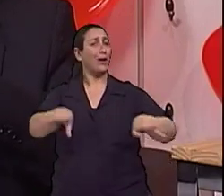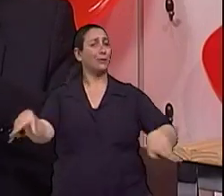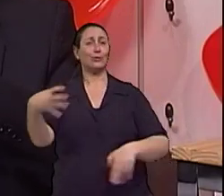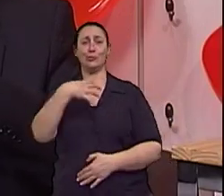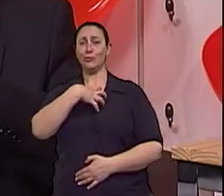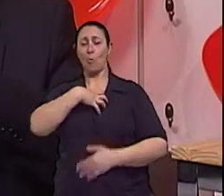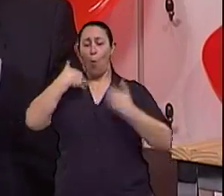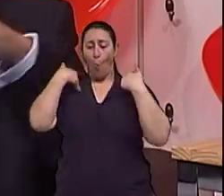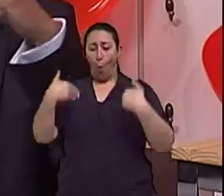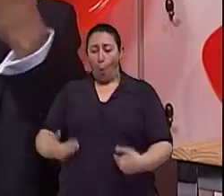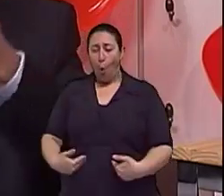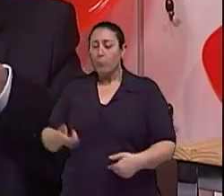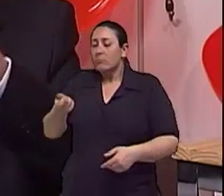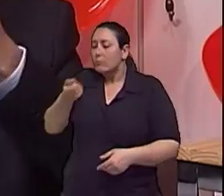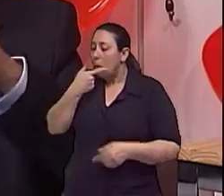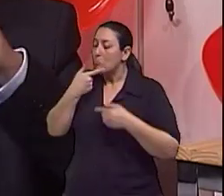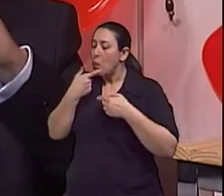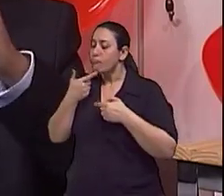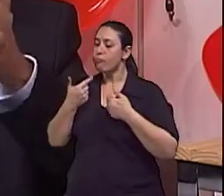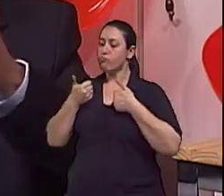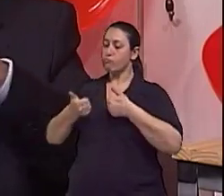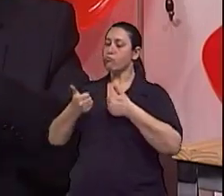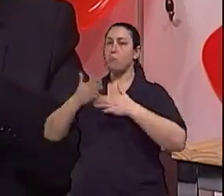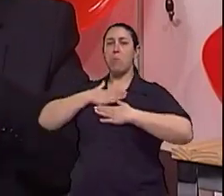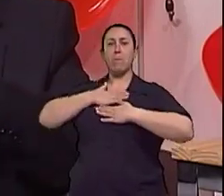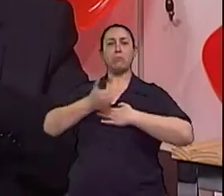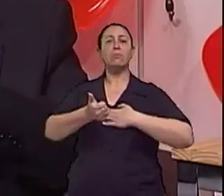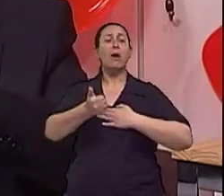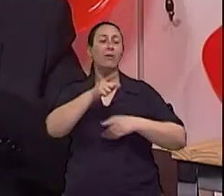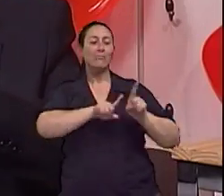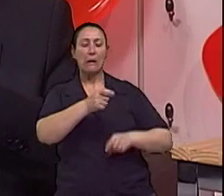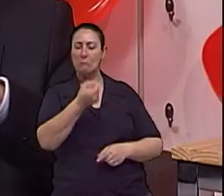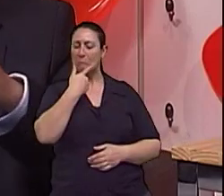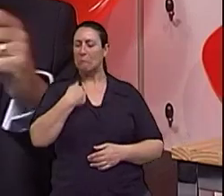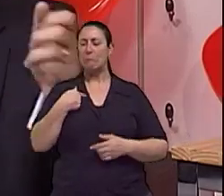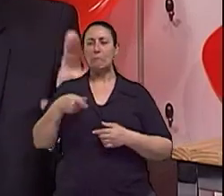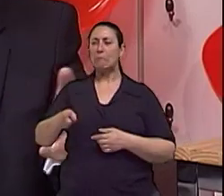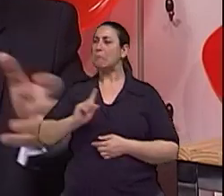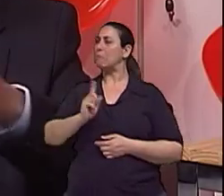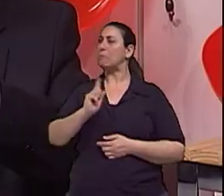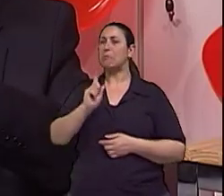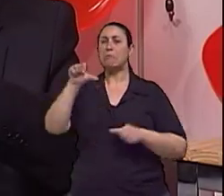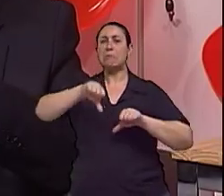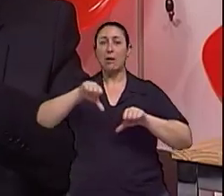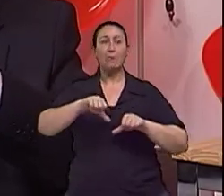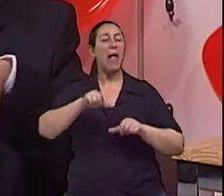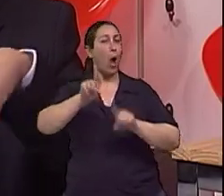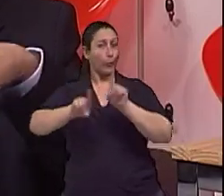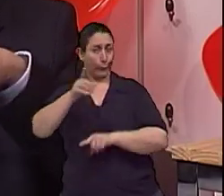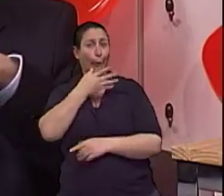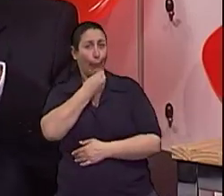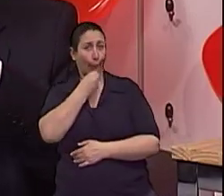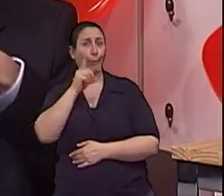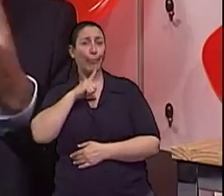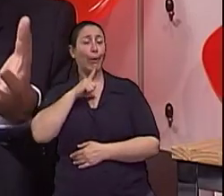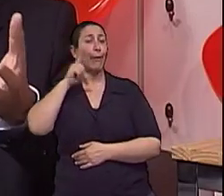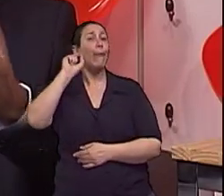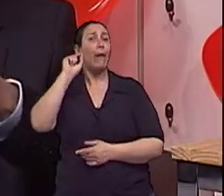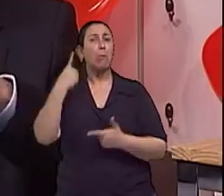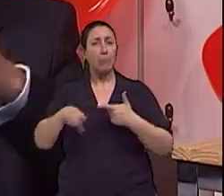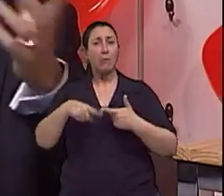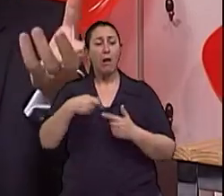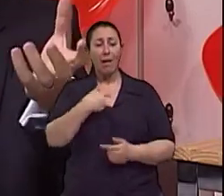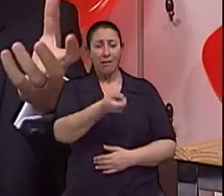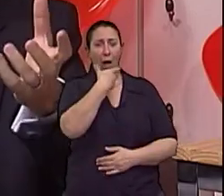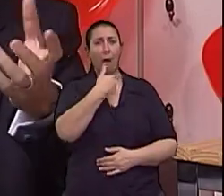efeito. Outro grande fantasma, assim, dos homens a tomar hipertensão porque vai dar impotência. Na realidade, hoje, assim, tem uma gama de